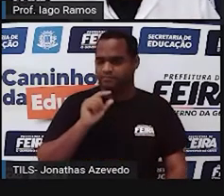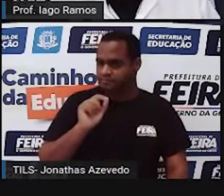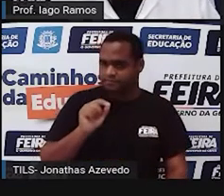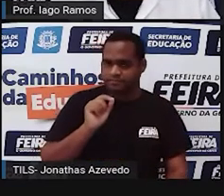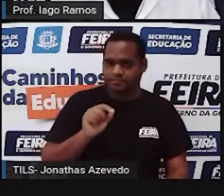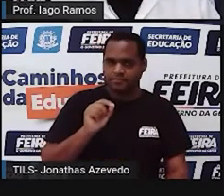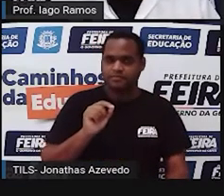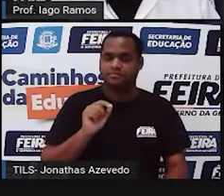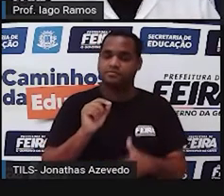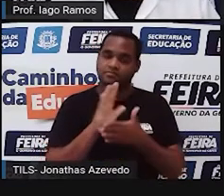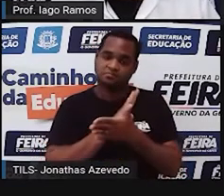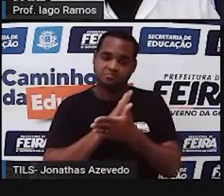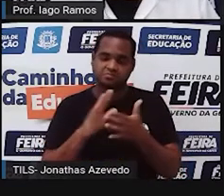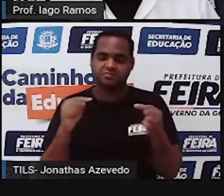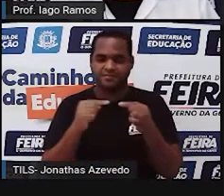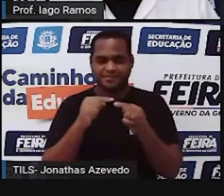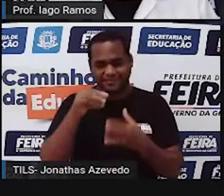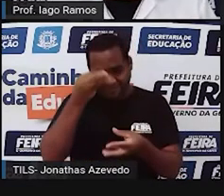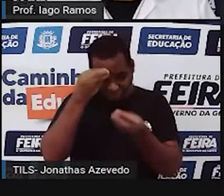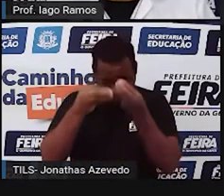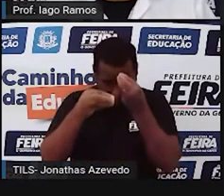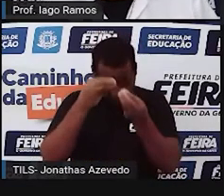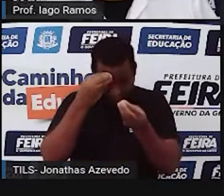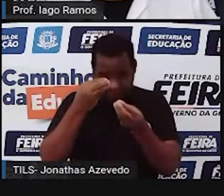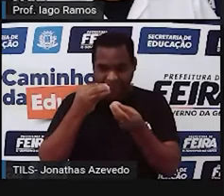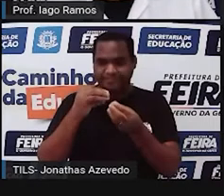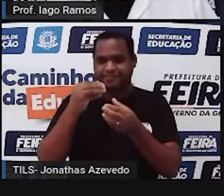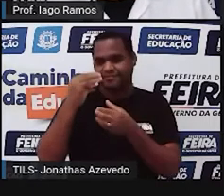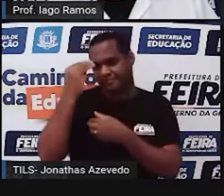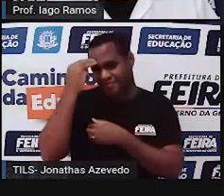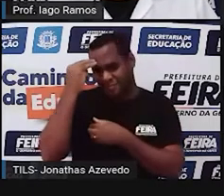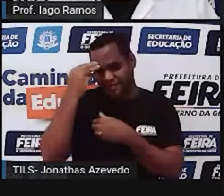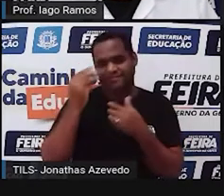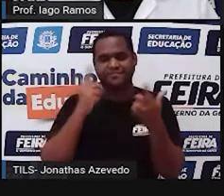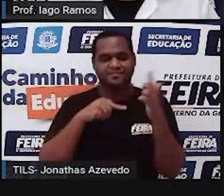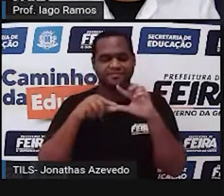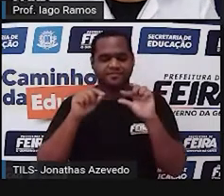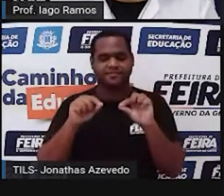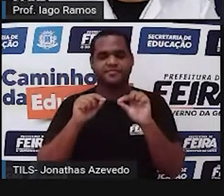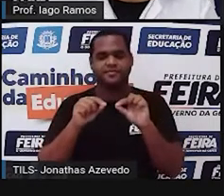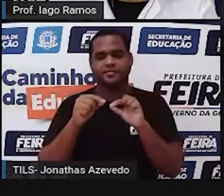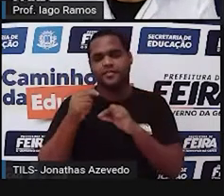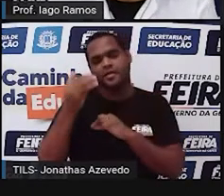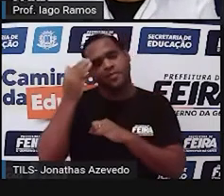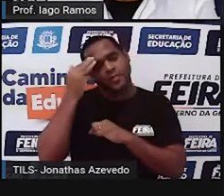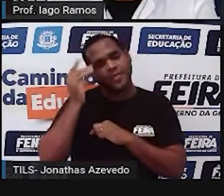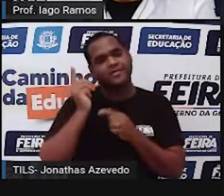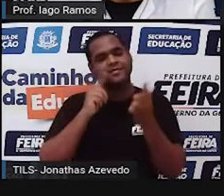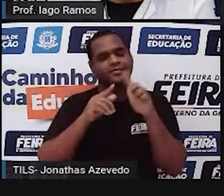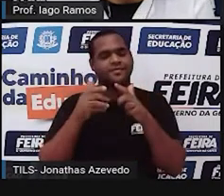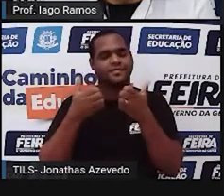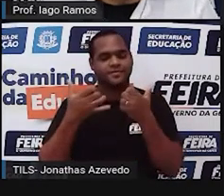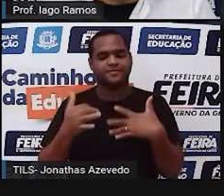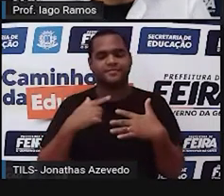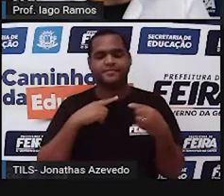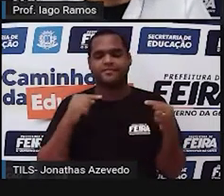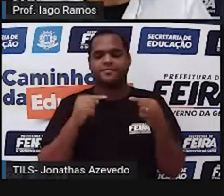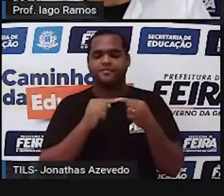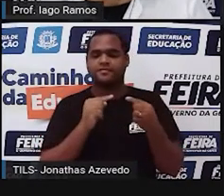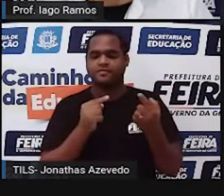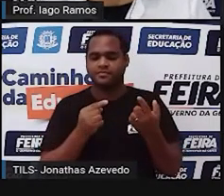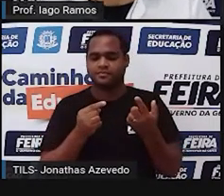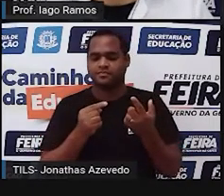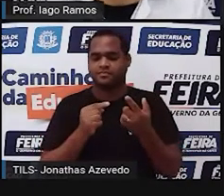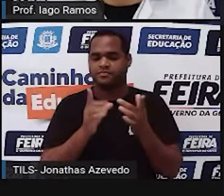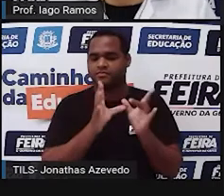alguns exercícios de memória, tá? E esses exercícios de memória que a gente vai fazer tem a ver com o que a gente